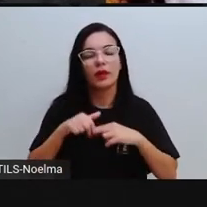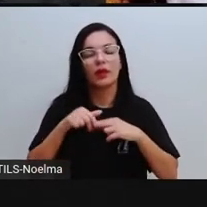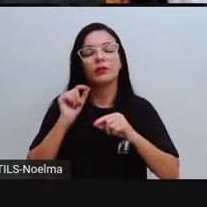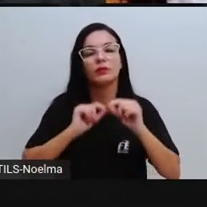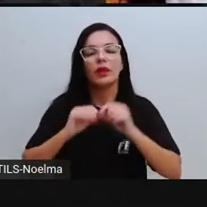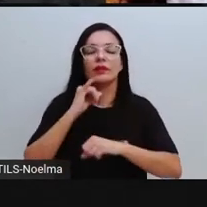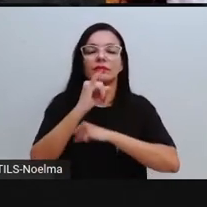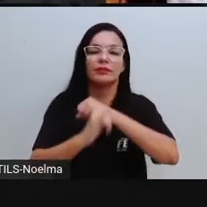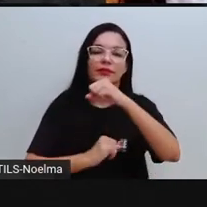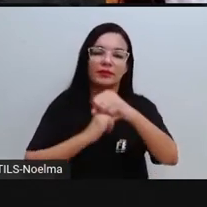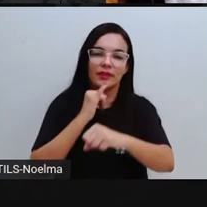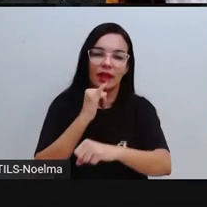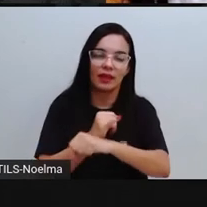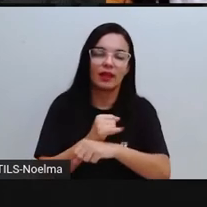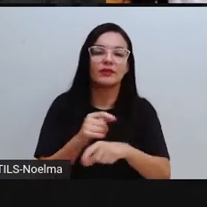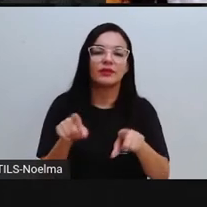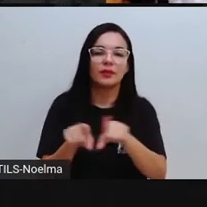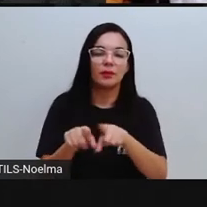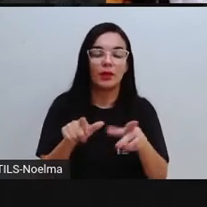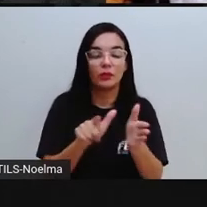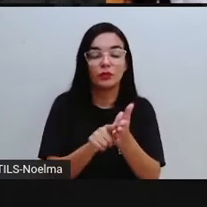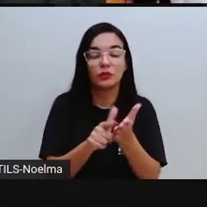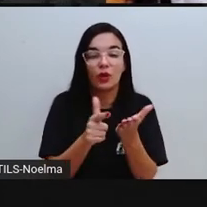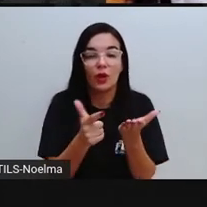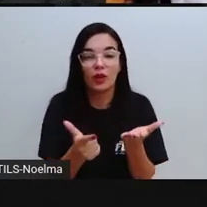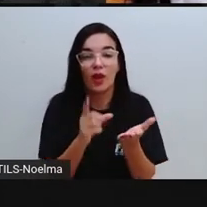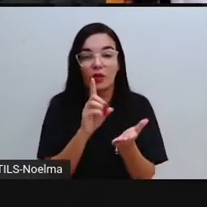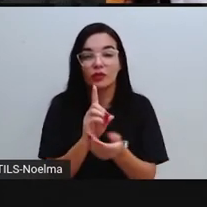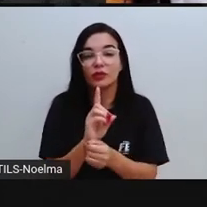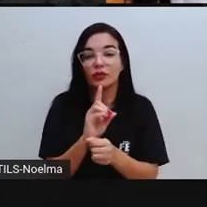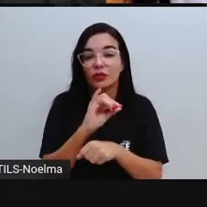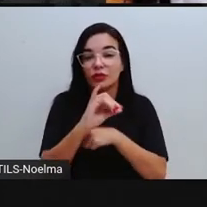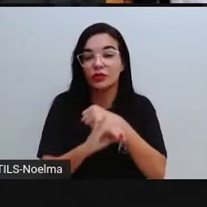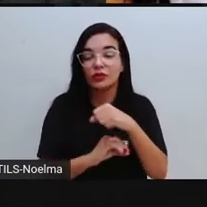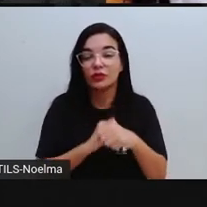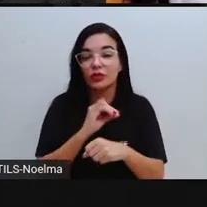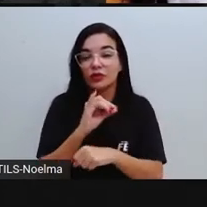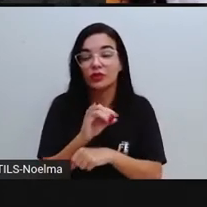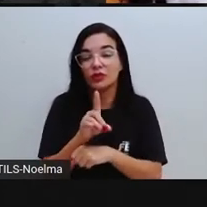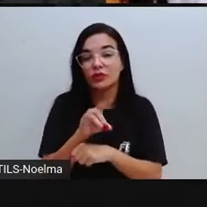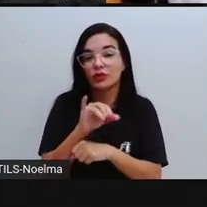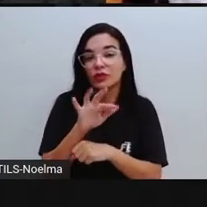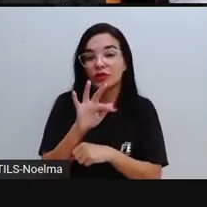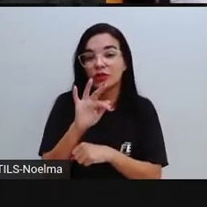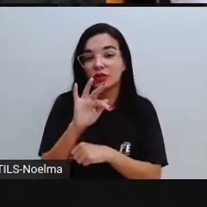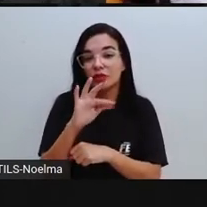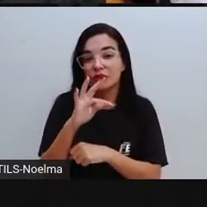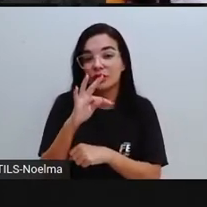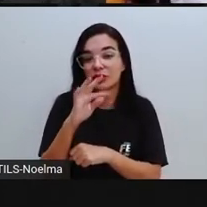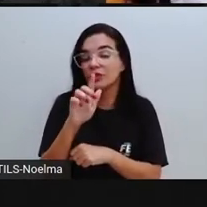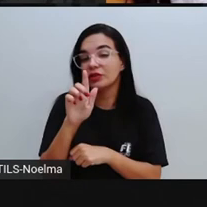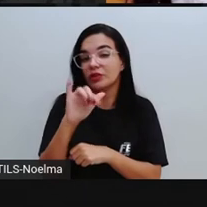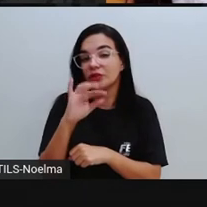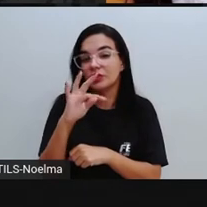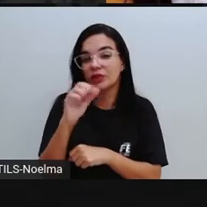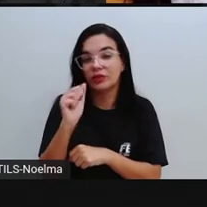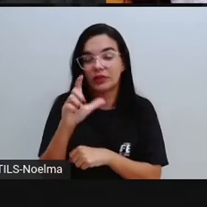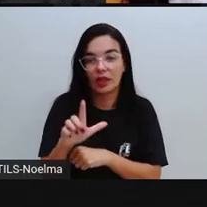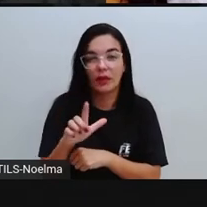jornal digital, né? Quando eu falo de informações relacionadas ao jornal, certo?